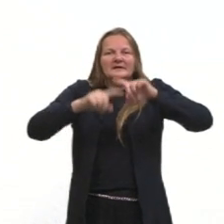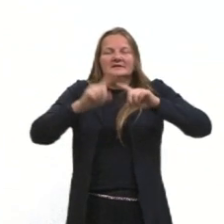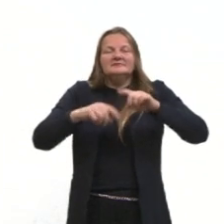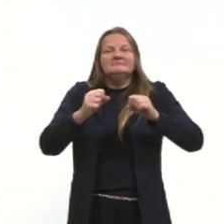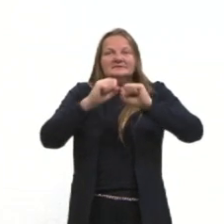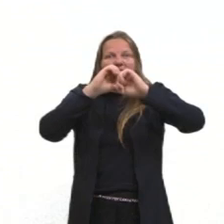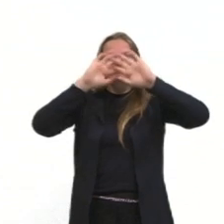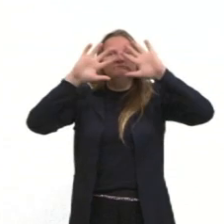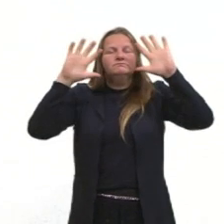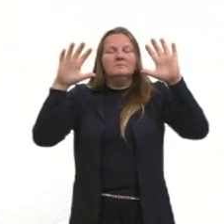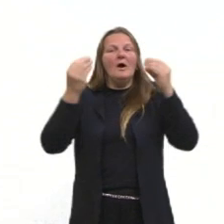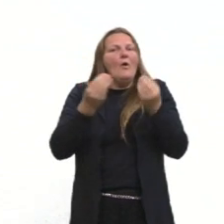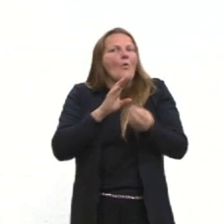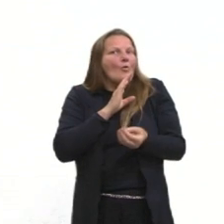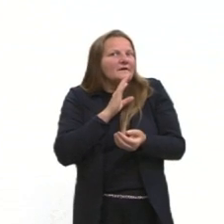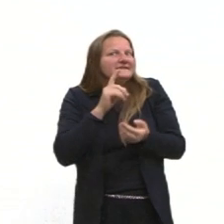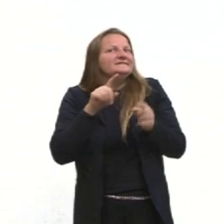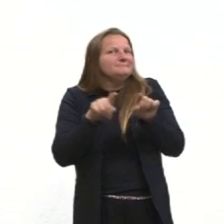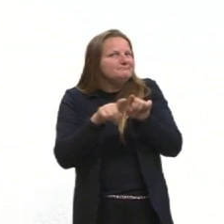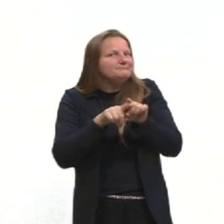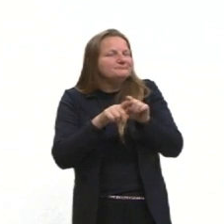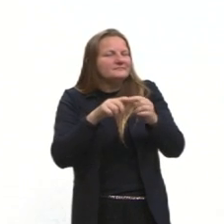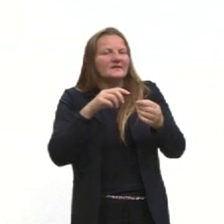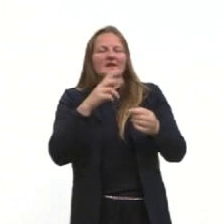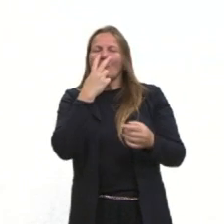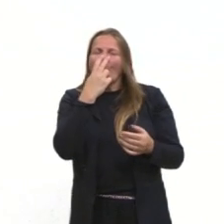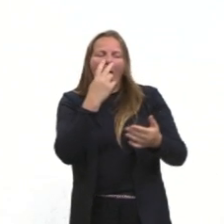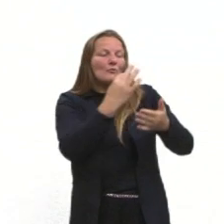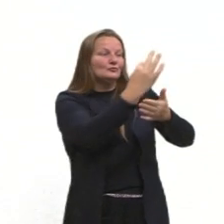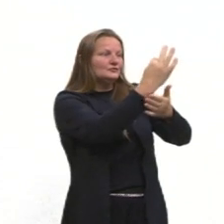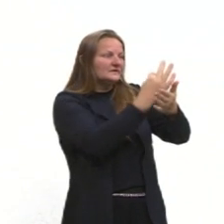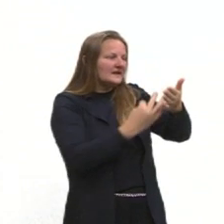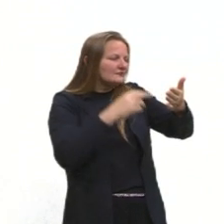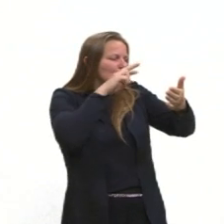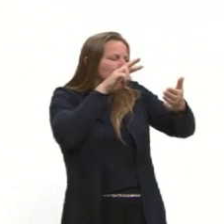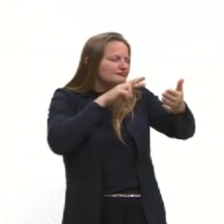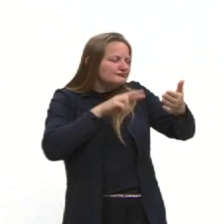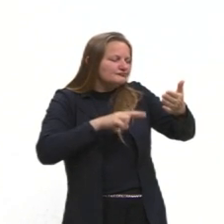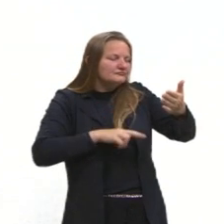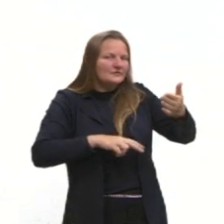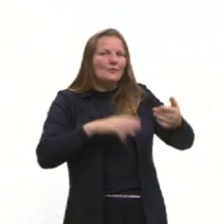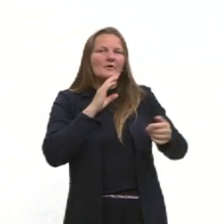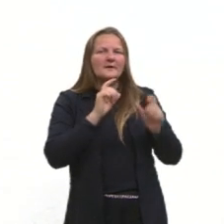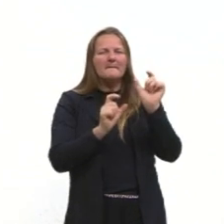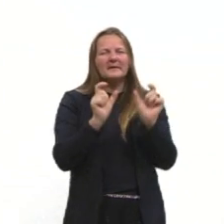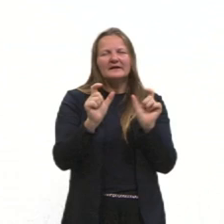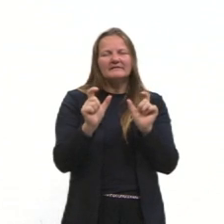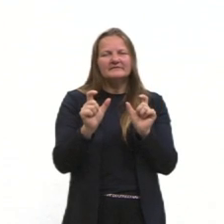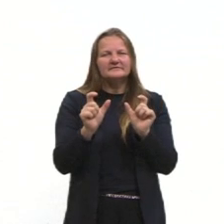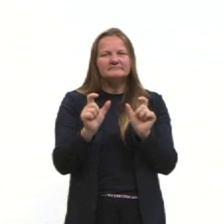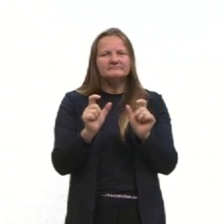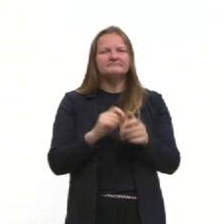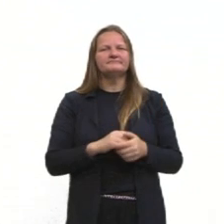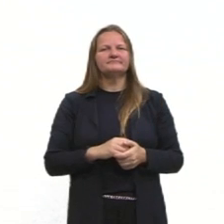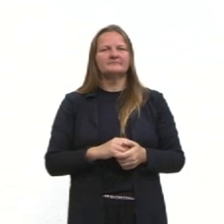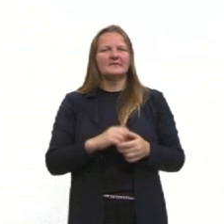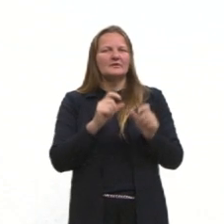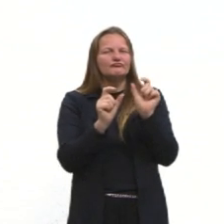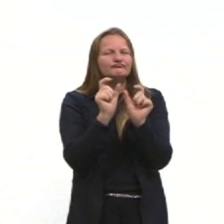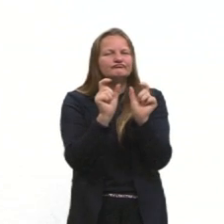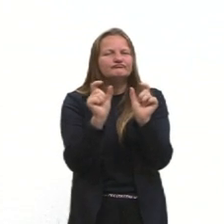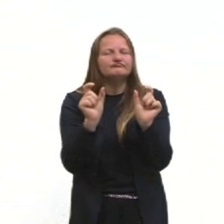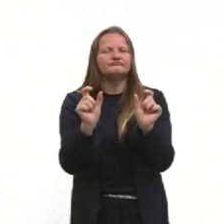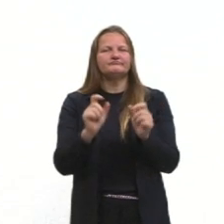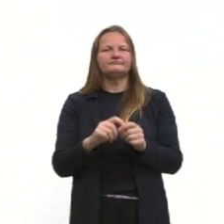interpretação. Assim como ler um texto exige que a gente conheça as palavras, portanto as sílabas, as